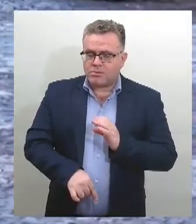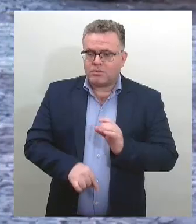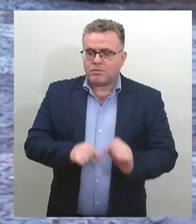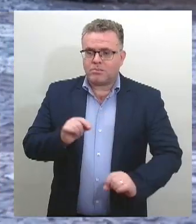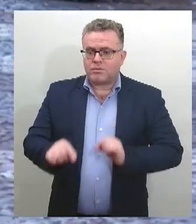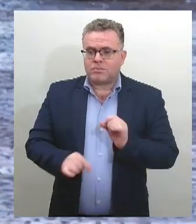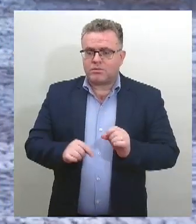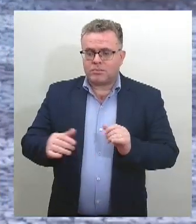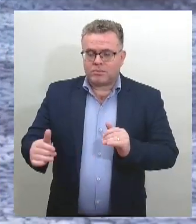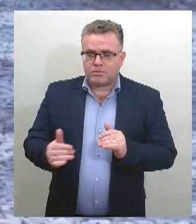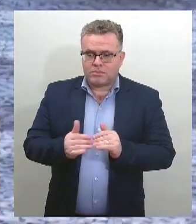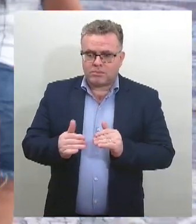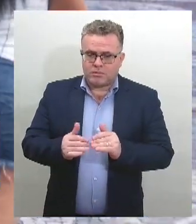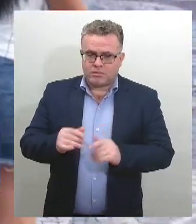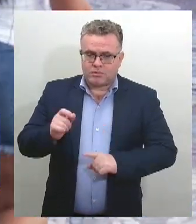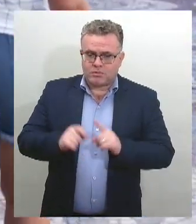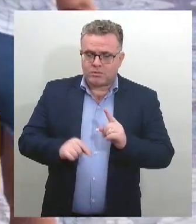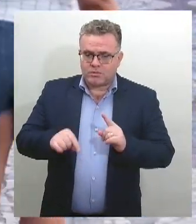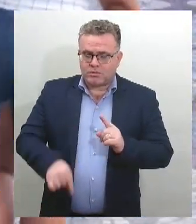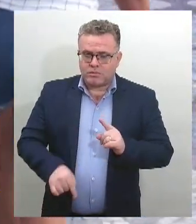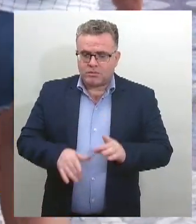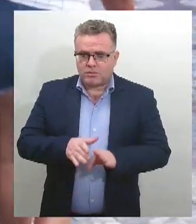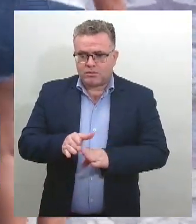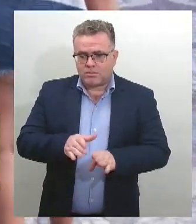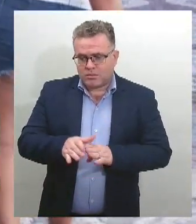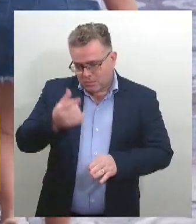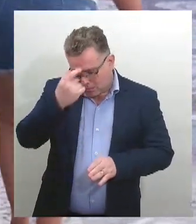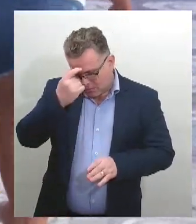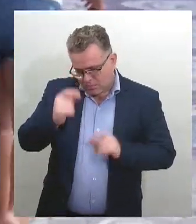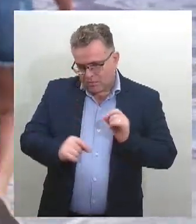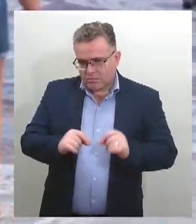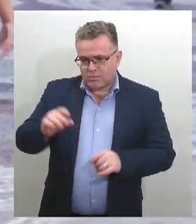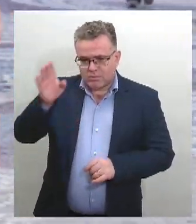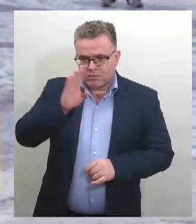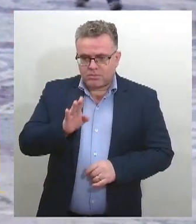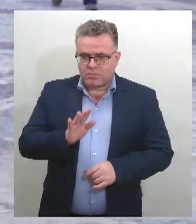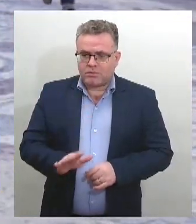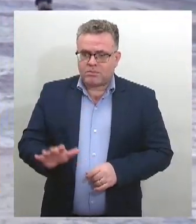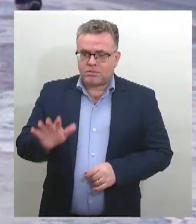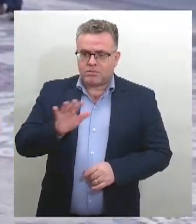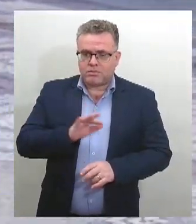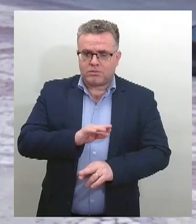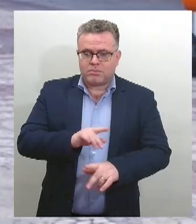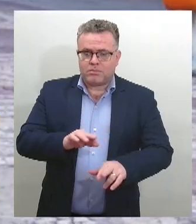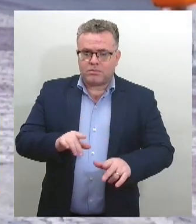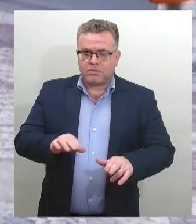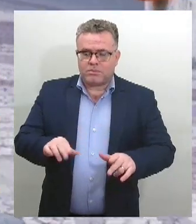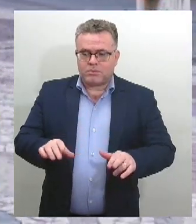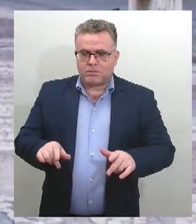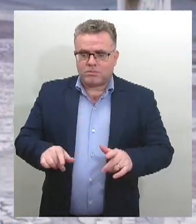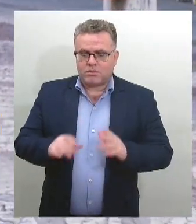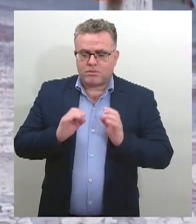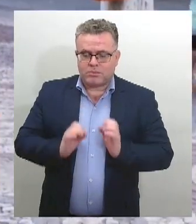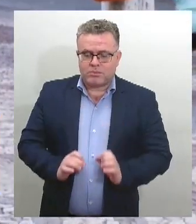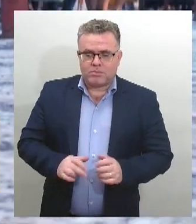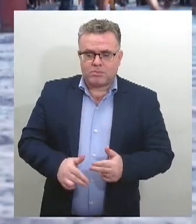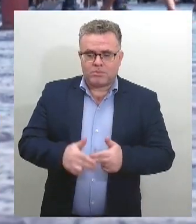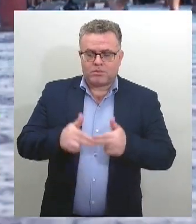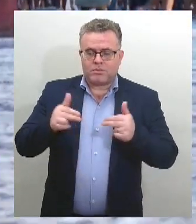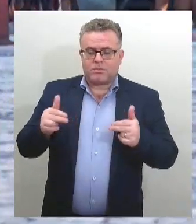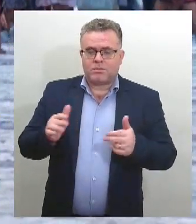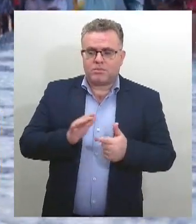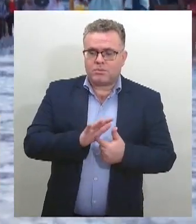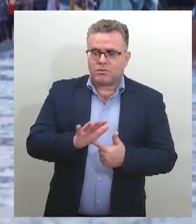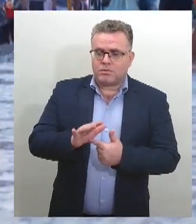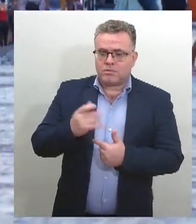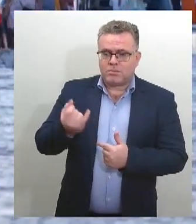dedicado à consciência negra. Em um país onde a diversidade étnica é uma de suas maiores riquezas, o aumento